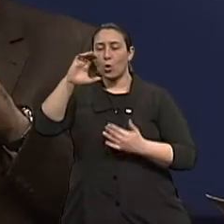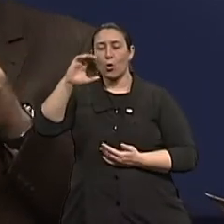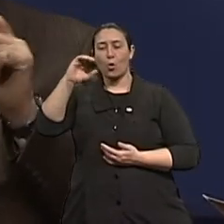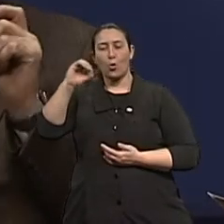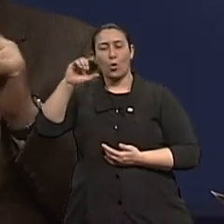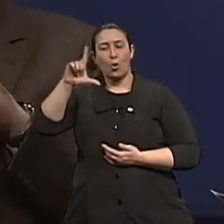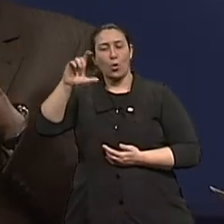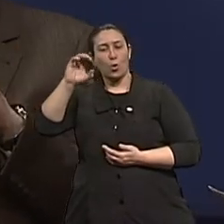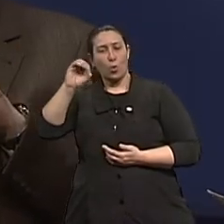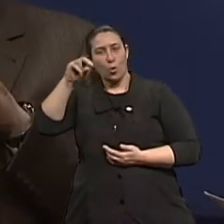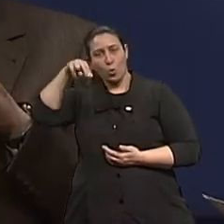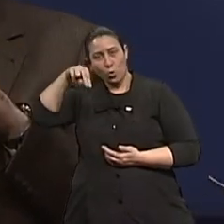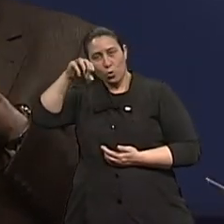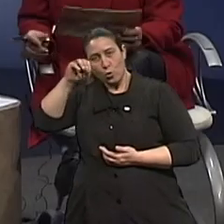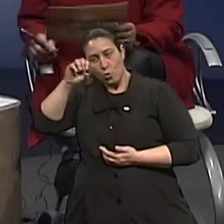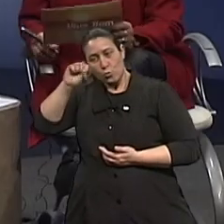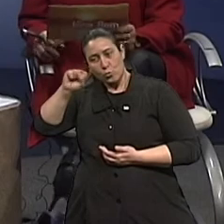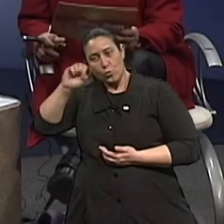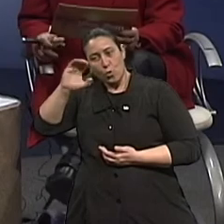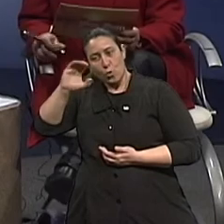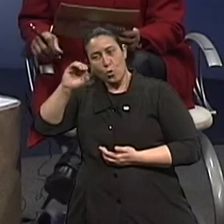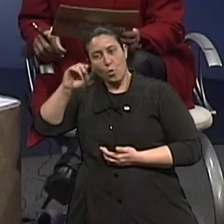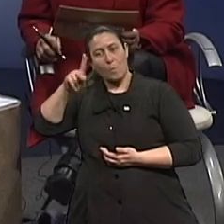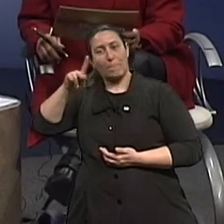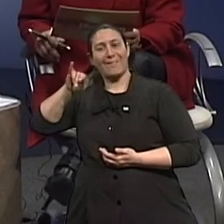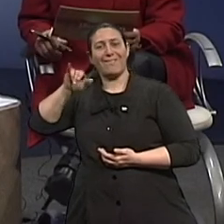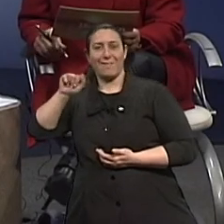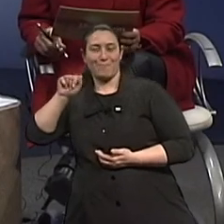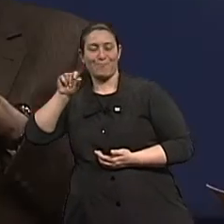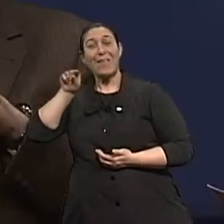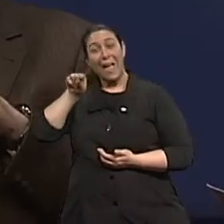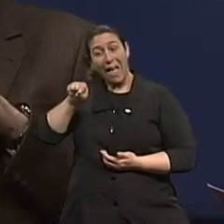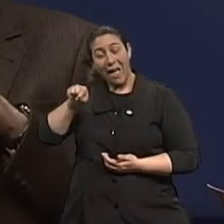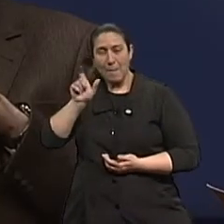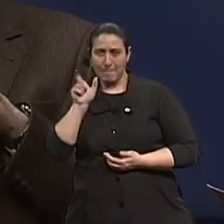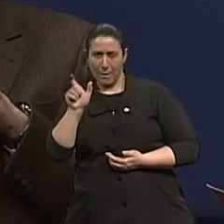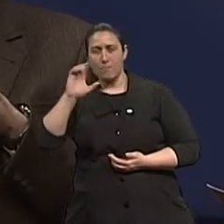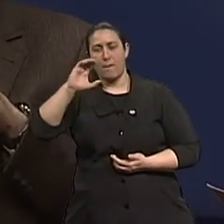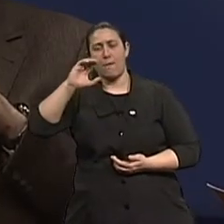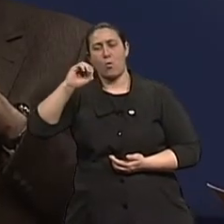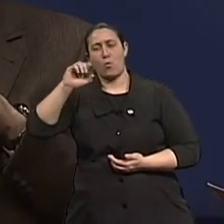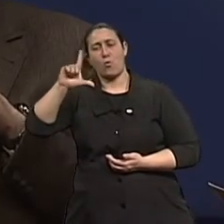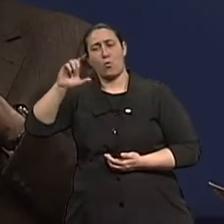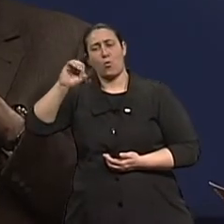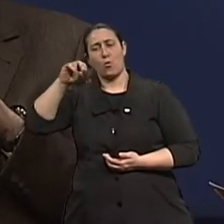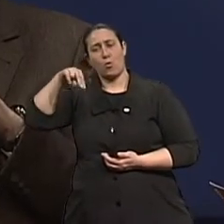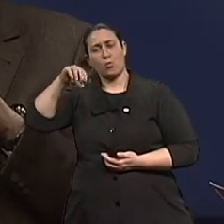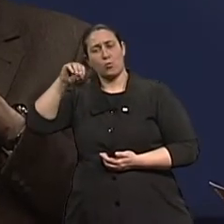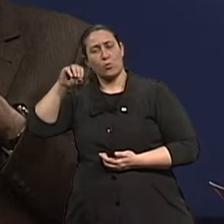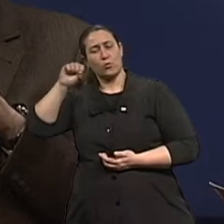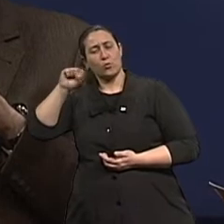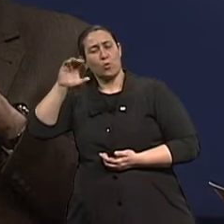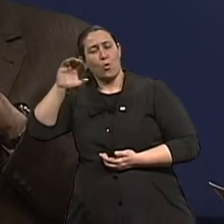pergunta muito comum. Que era... Muito comum. Quando é que se deve fazer? Então, isso deve ser feito quando começou a aumentar essa incidência. Então, na